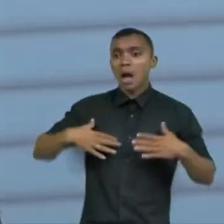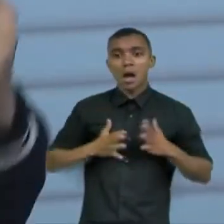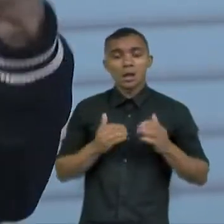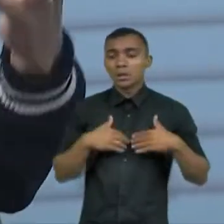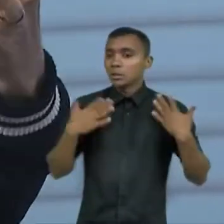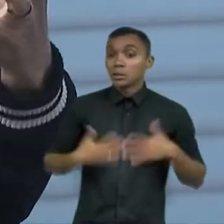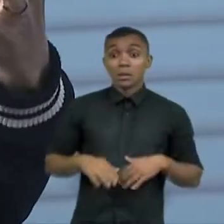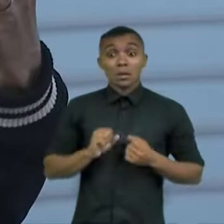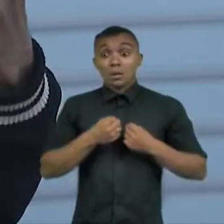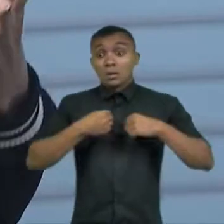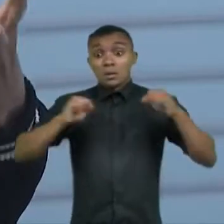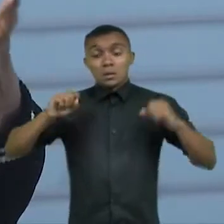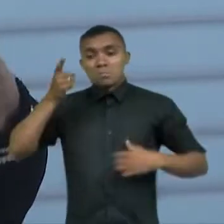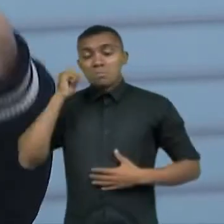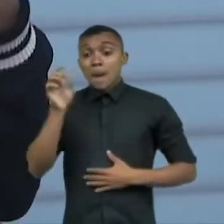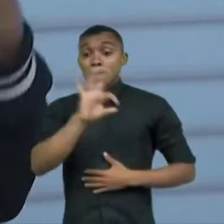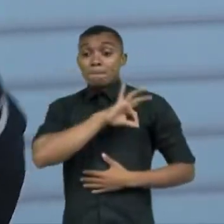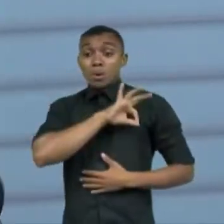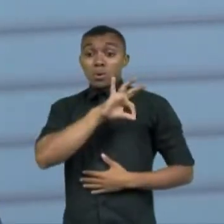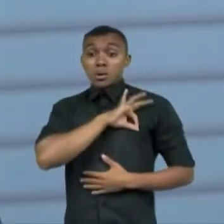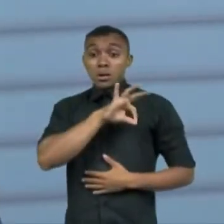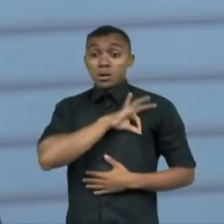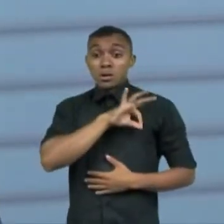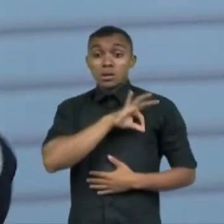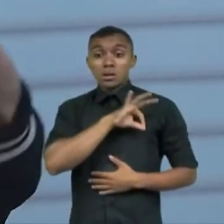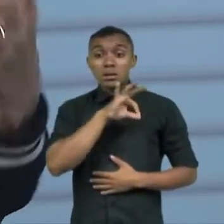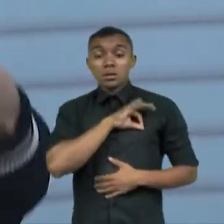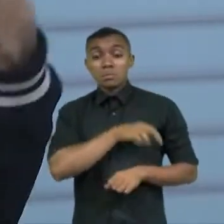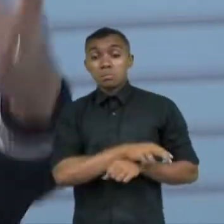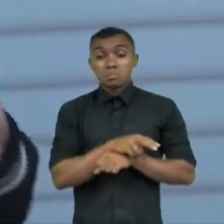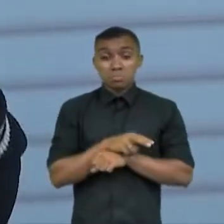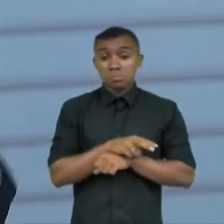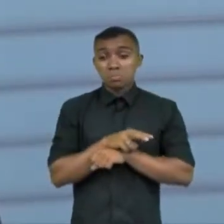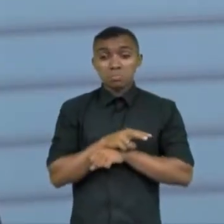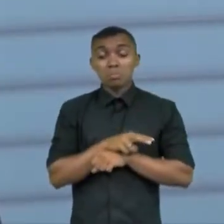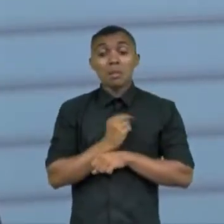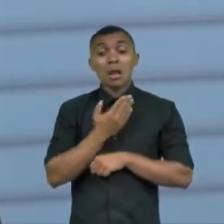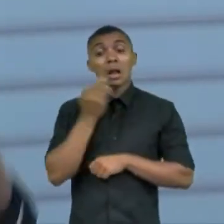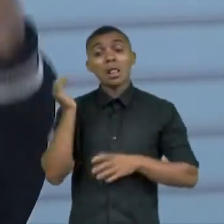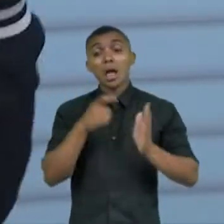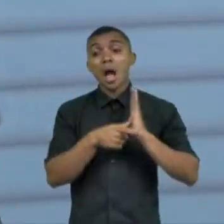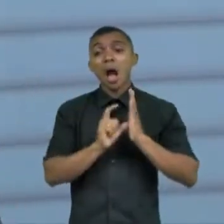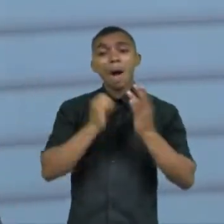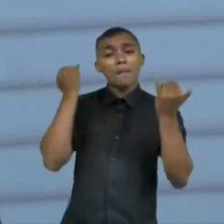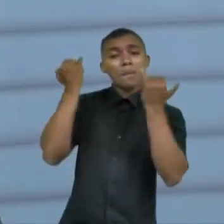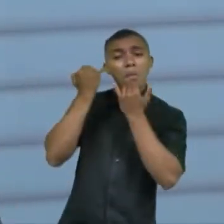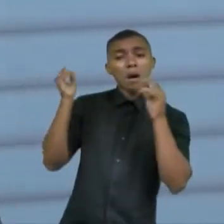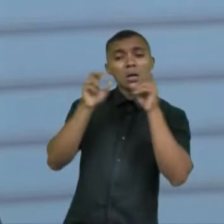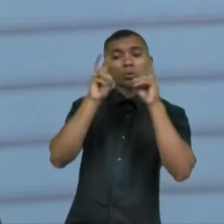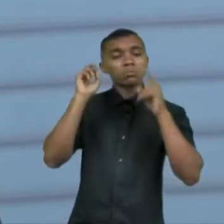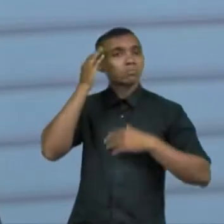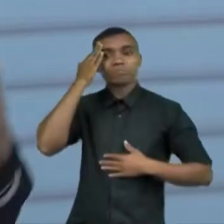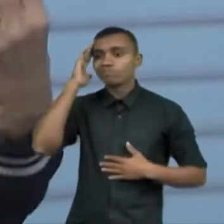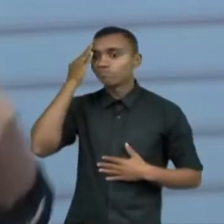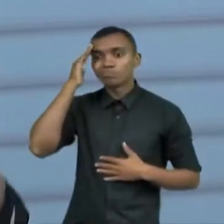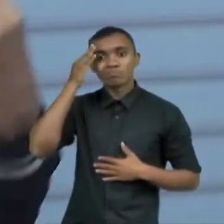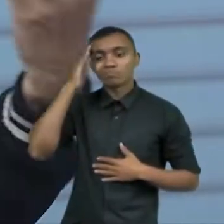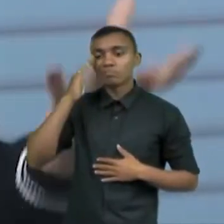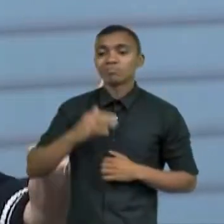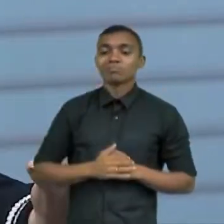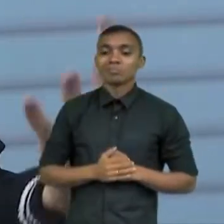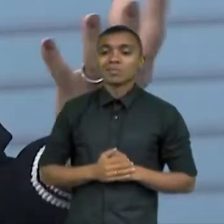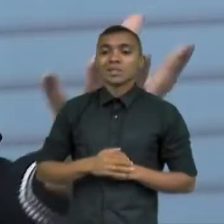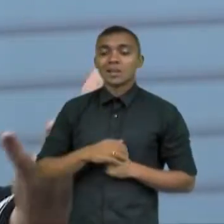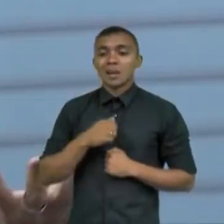e o policial que estava lá o segurança não estava capacitado para compreender isso eu precisei